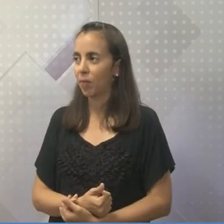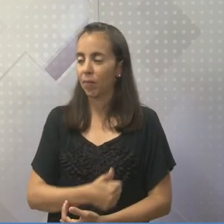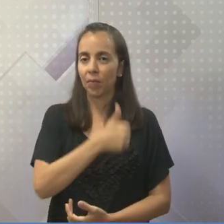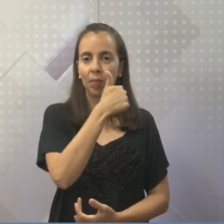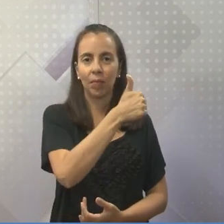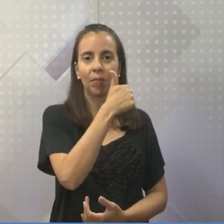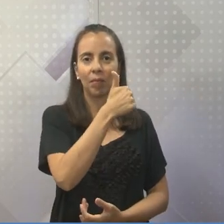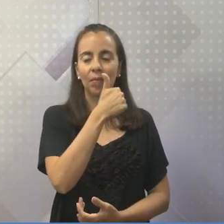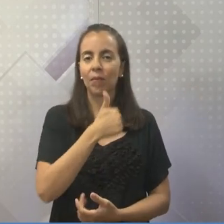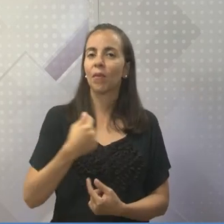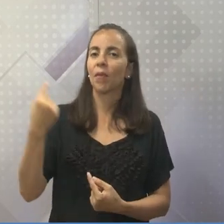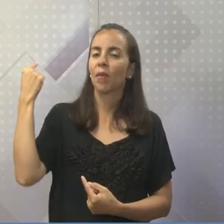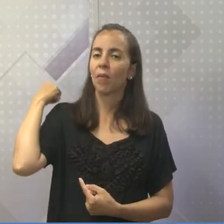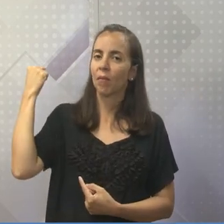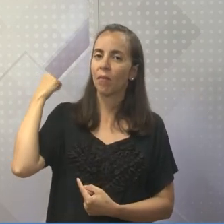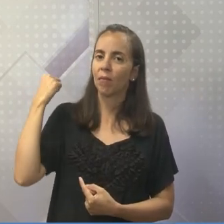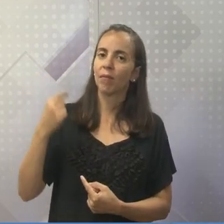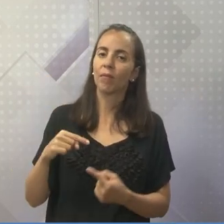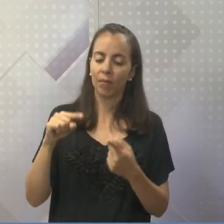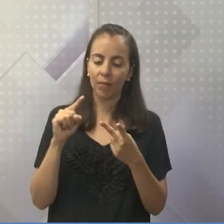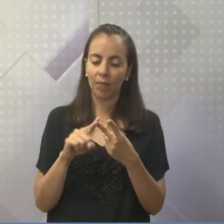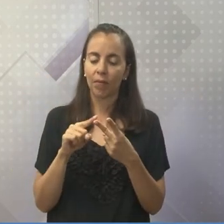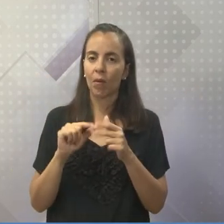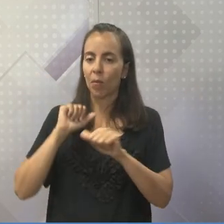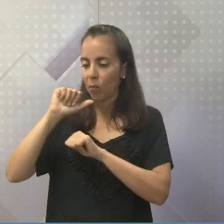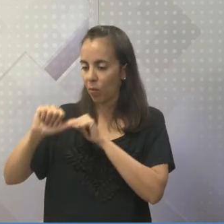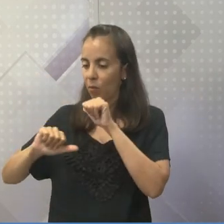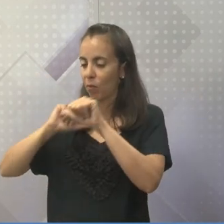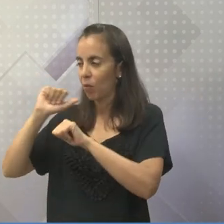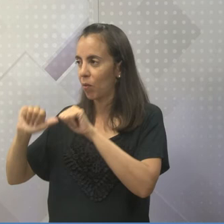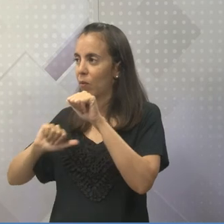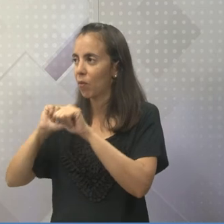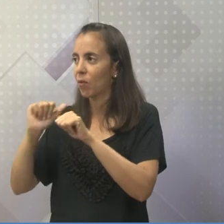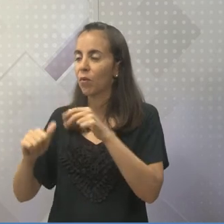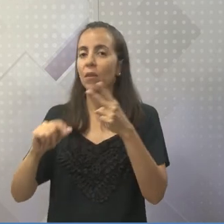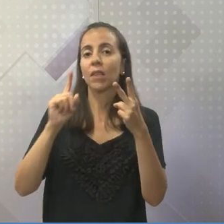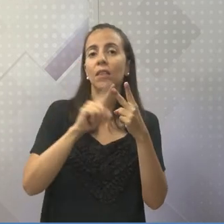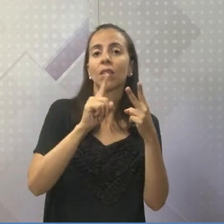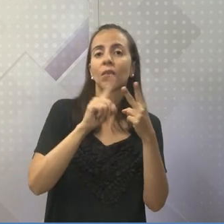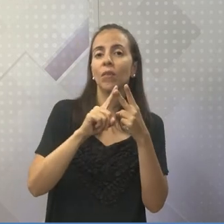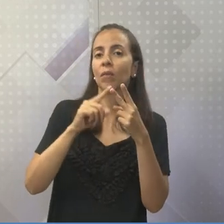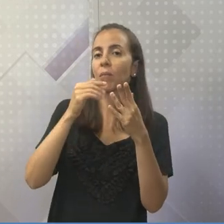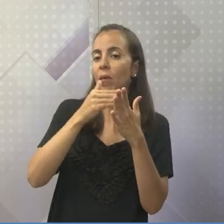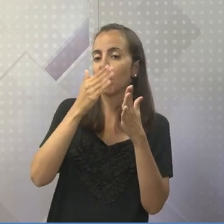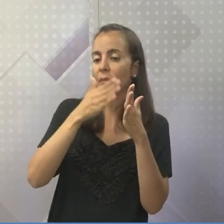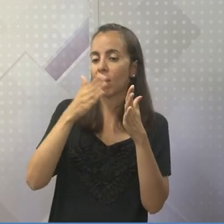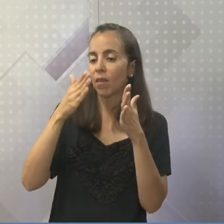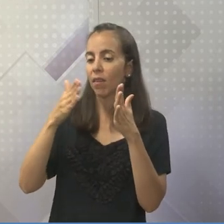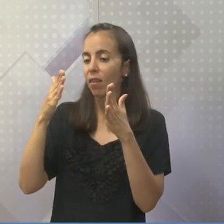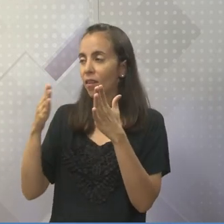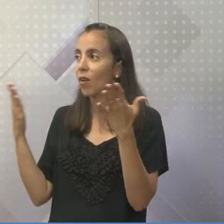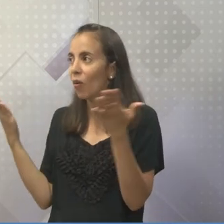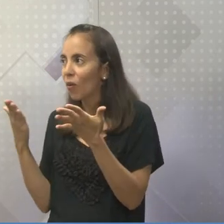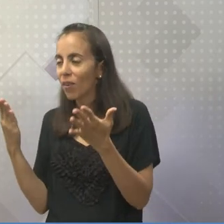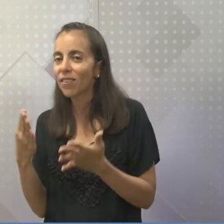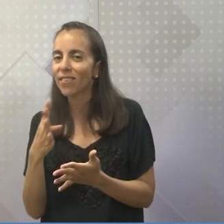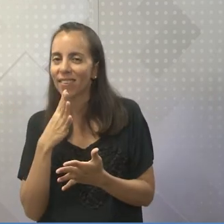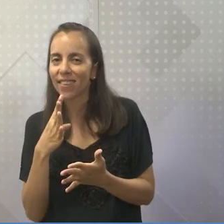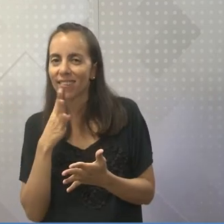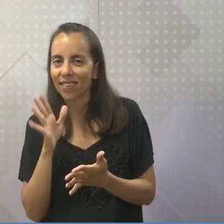inicial, né, do São Nicolau, depois de algumas mudanças, ó, algumas que ele teve. E a outra que a gente conhece mais.